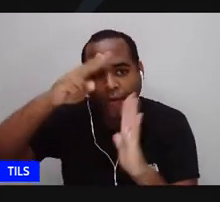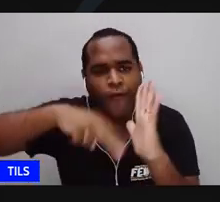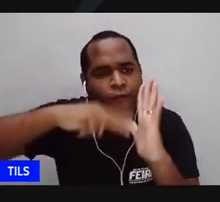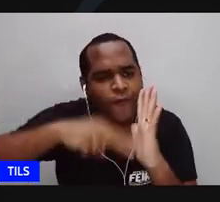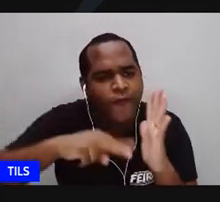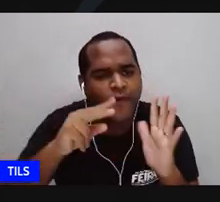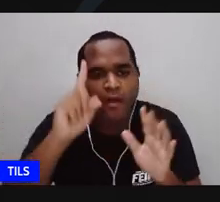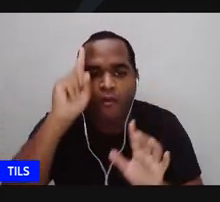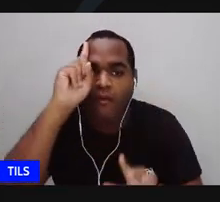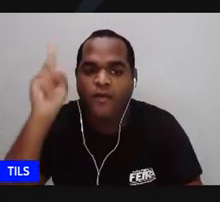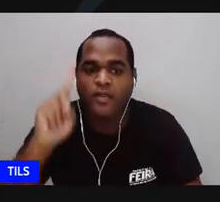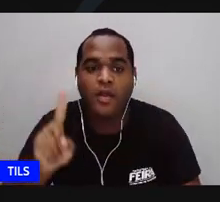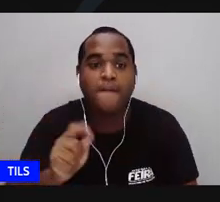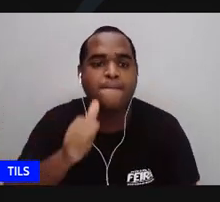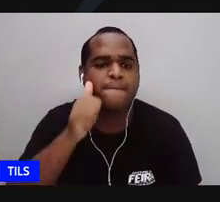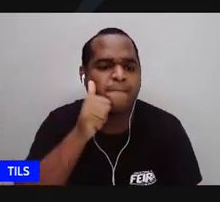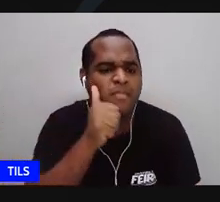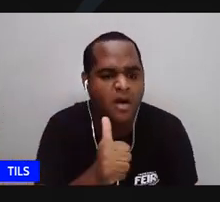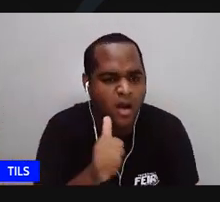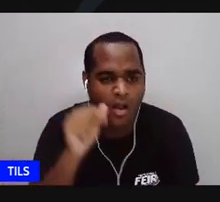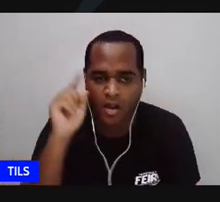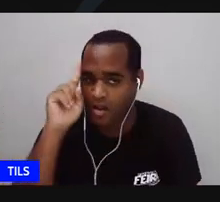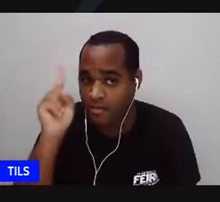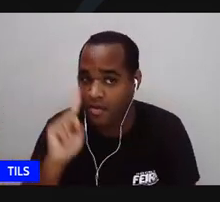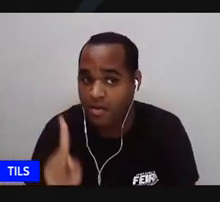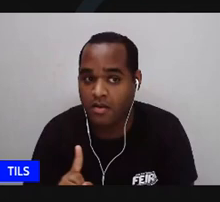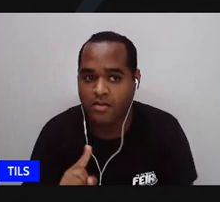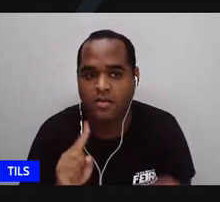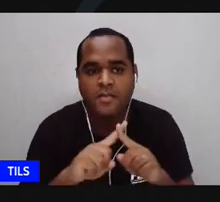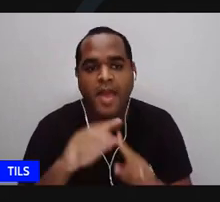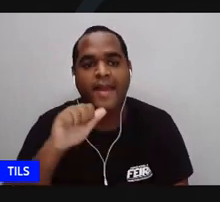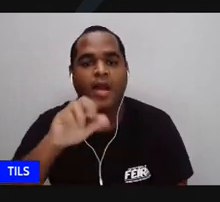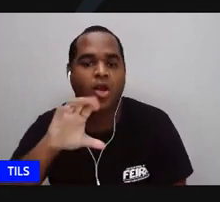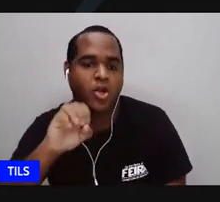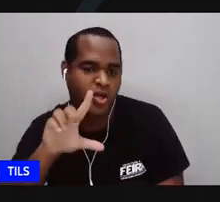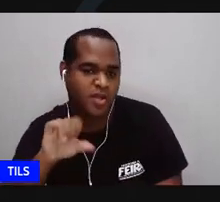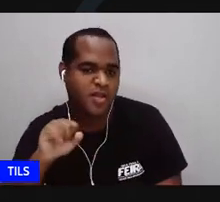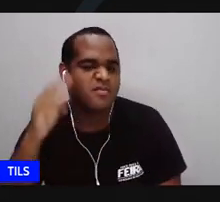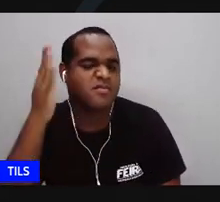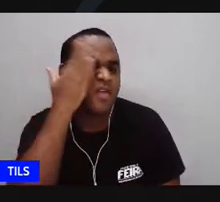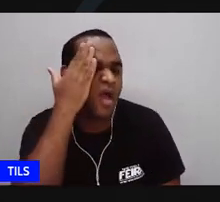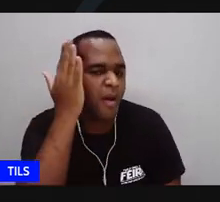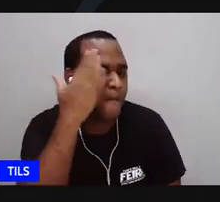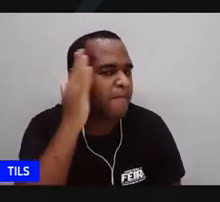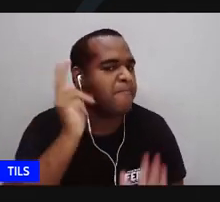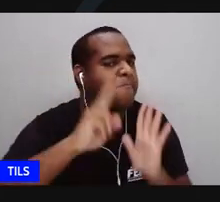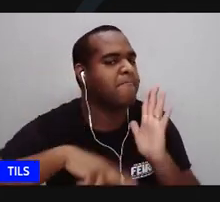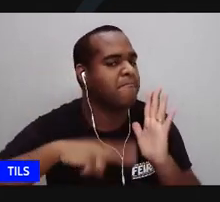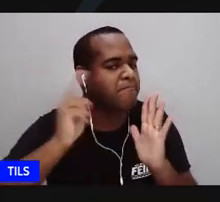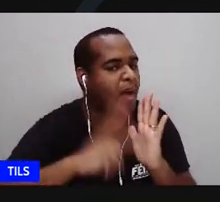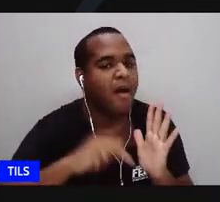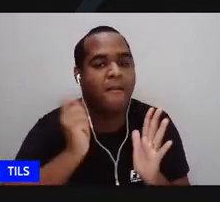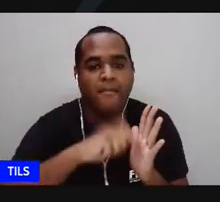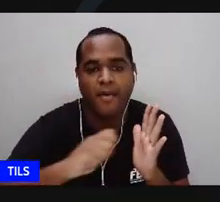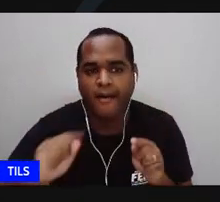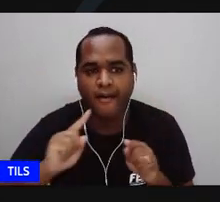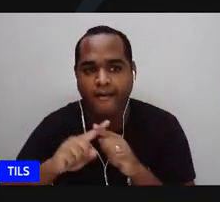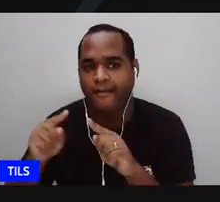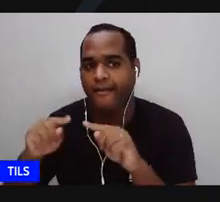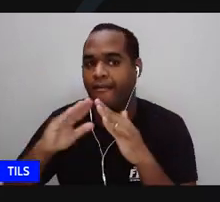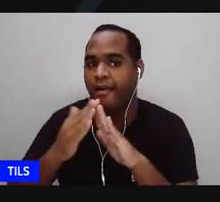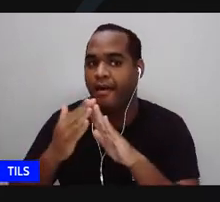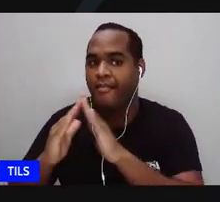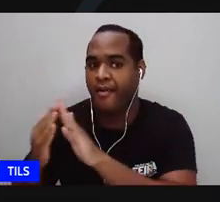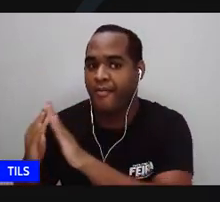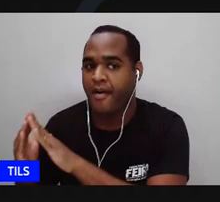sabe mulher pior ainda que Carolina Maria de Jesus sabia ler e escrever imagina o que era isso dentro da favela